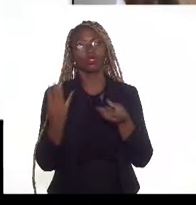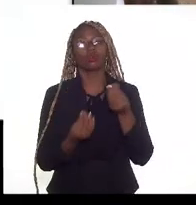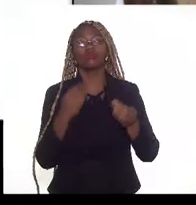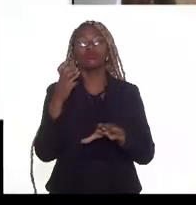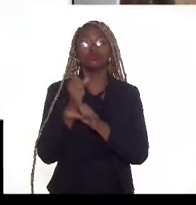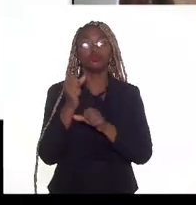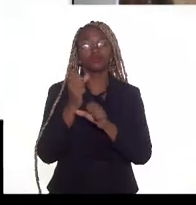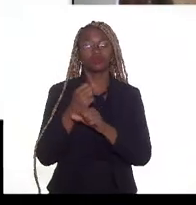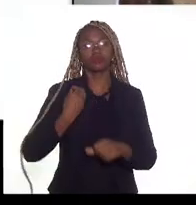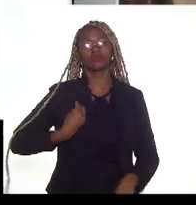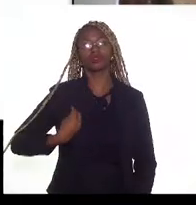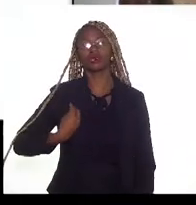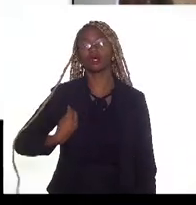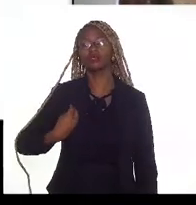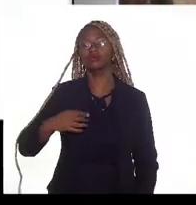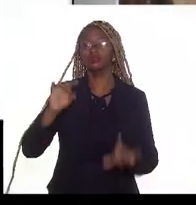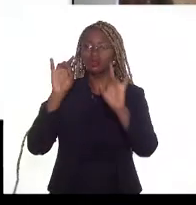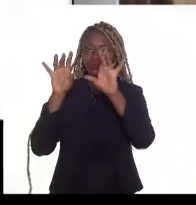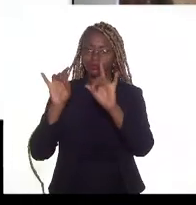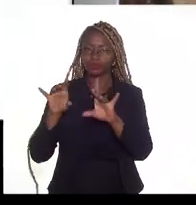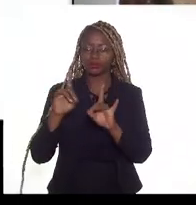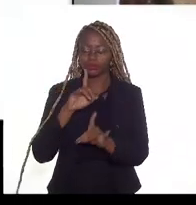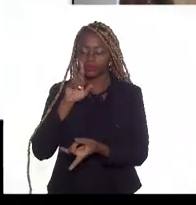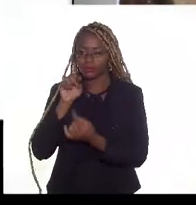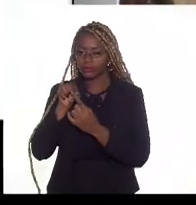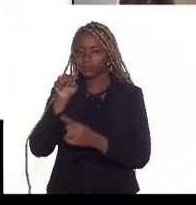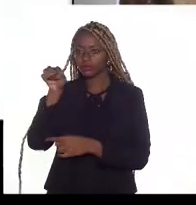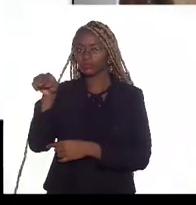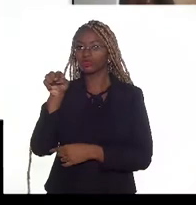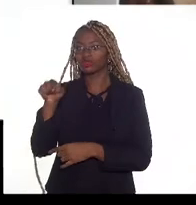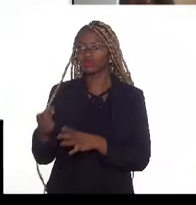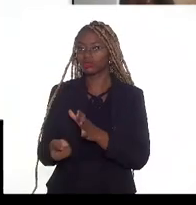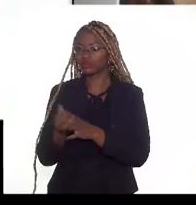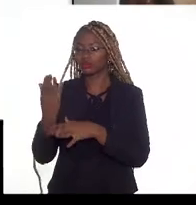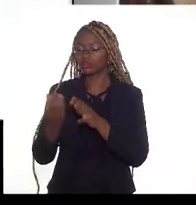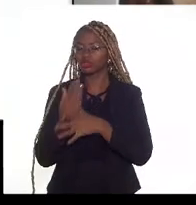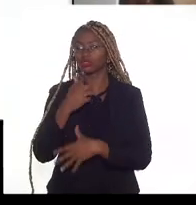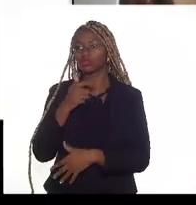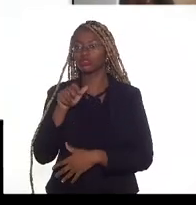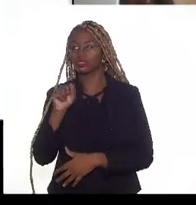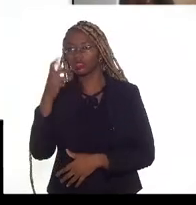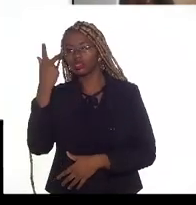cálculo das participações especiais referentes à produção de gás natural,